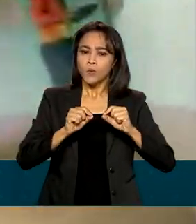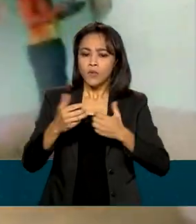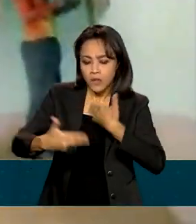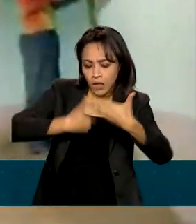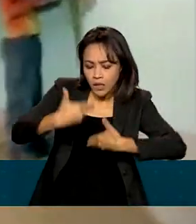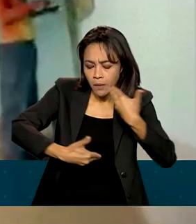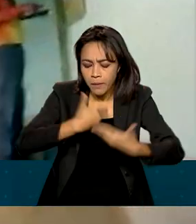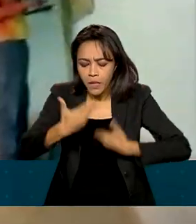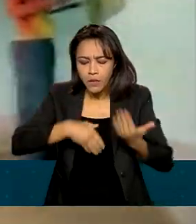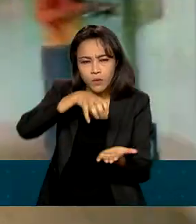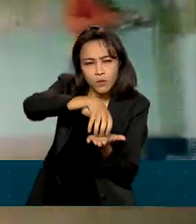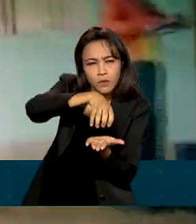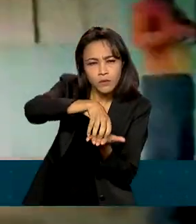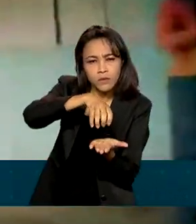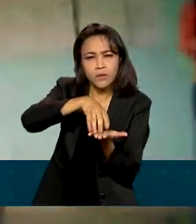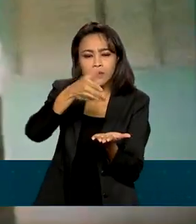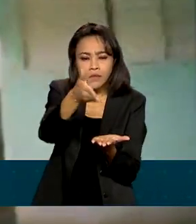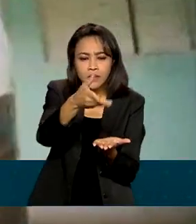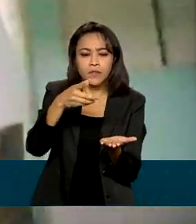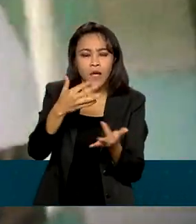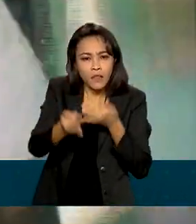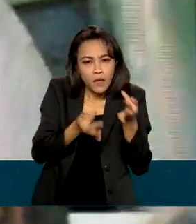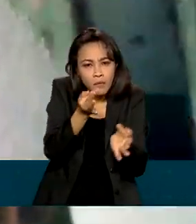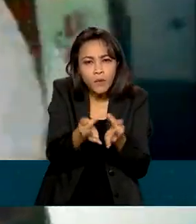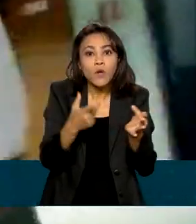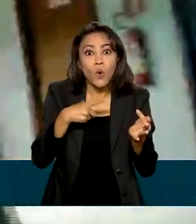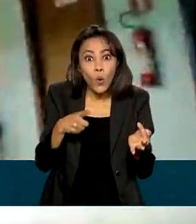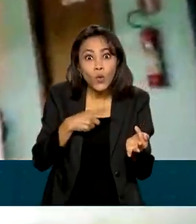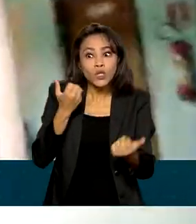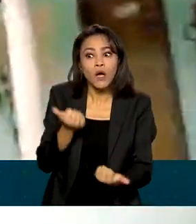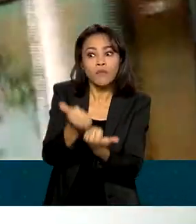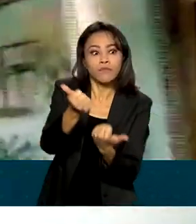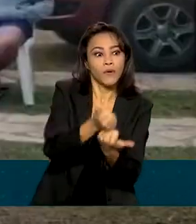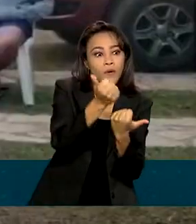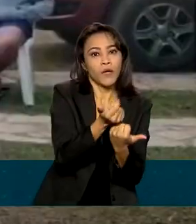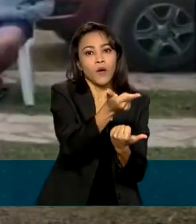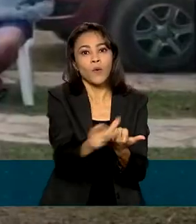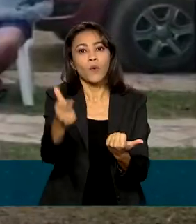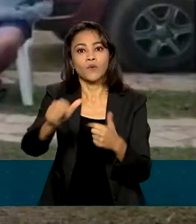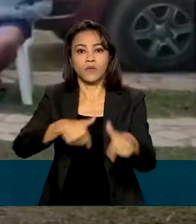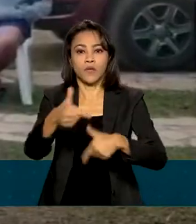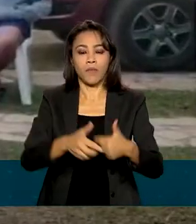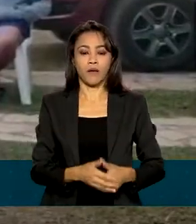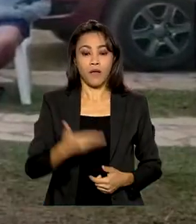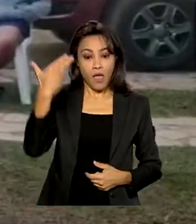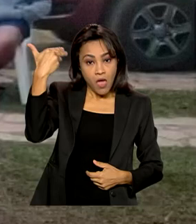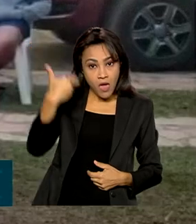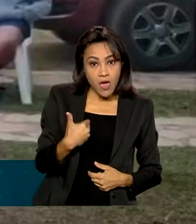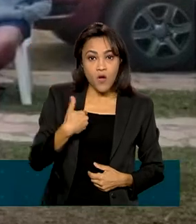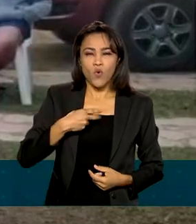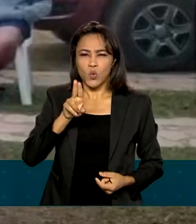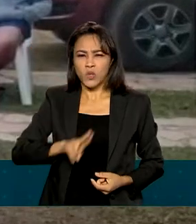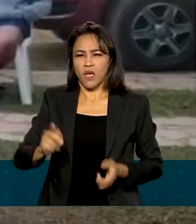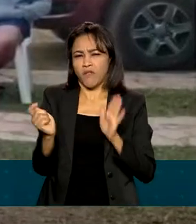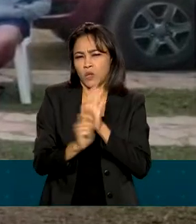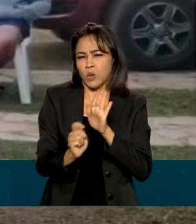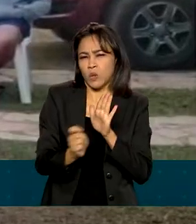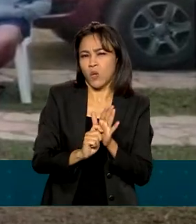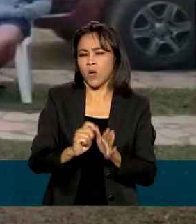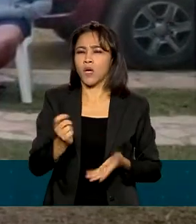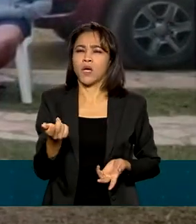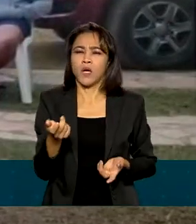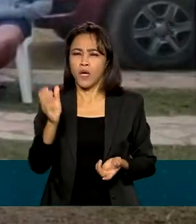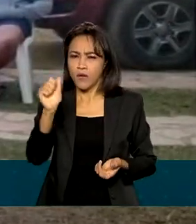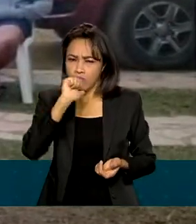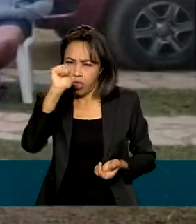terapêutica, hoje trabalha com a reabilitação de dependentes. Eu sou uma pessoa abstinente de álcool e drogas há mais de 14 anos.